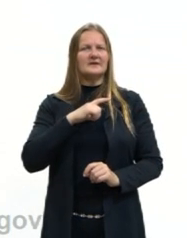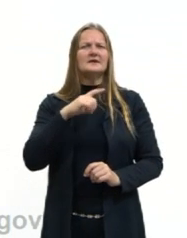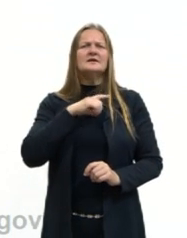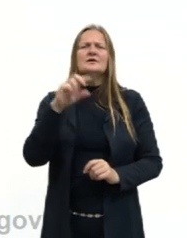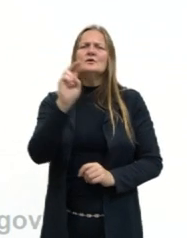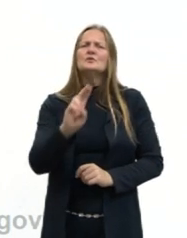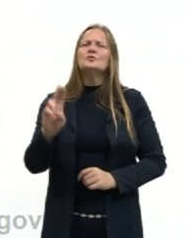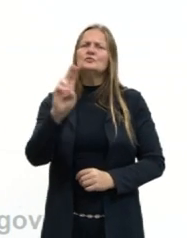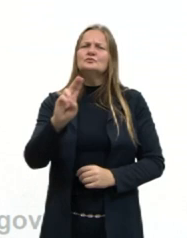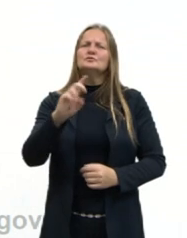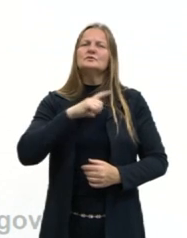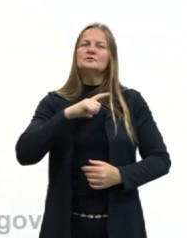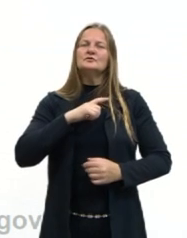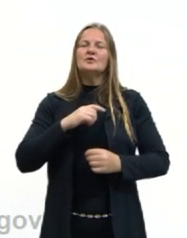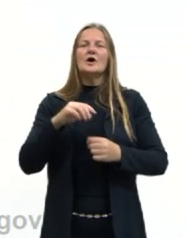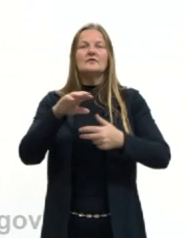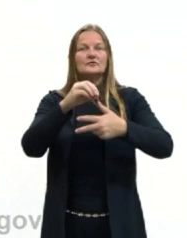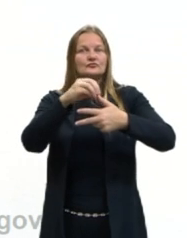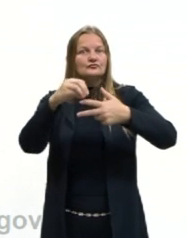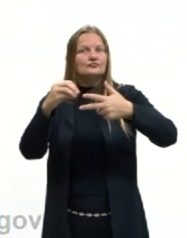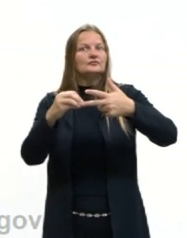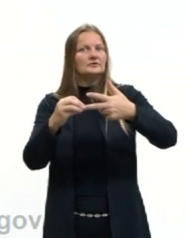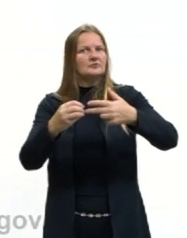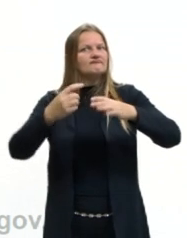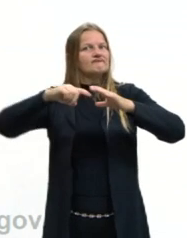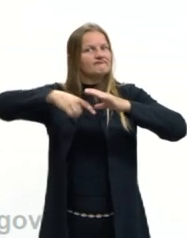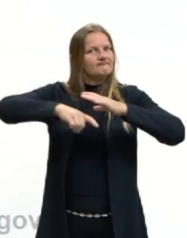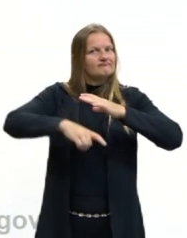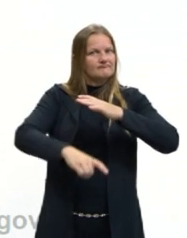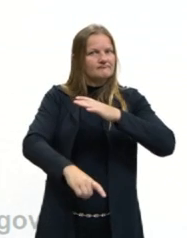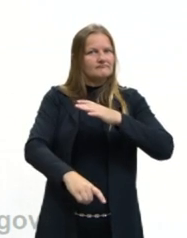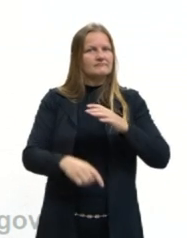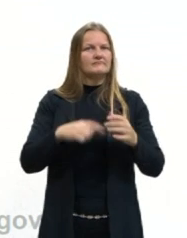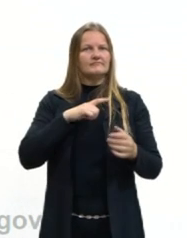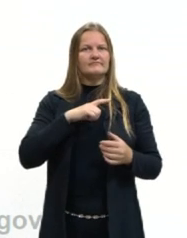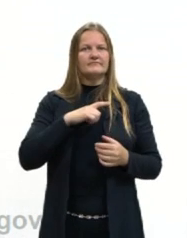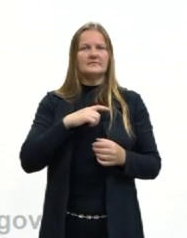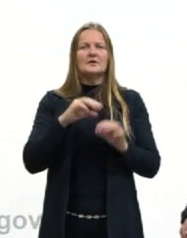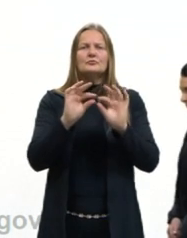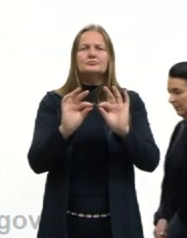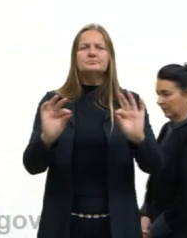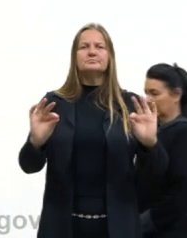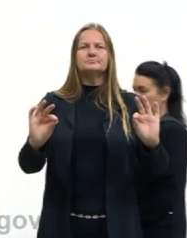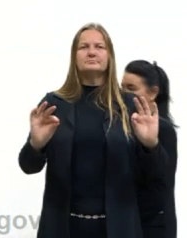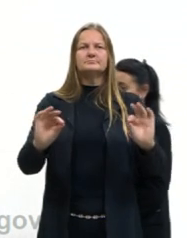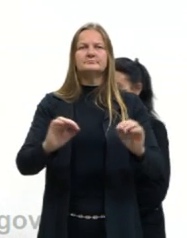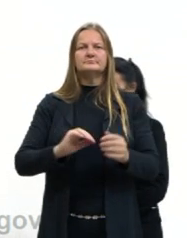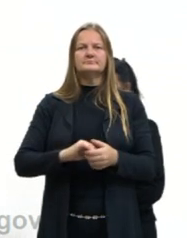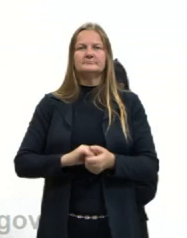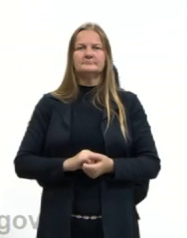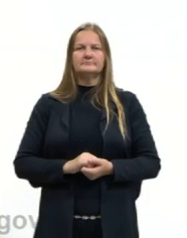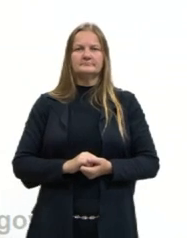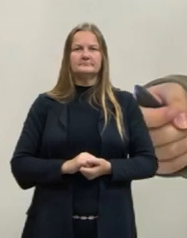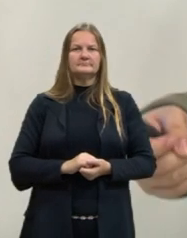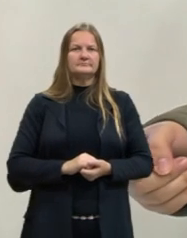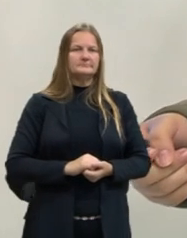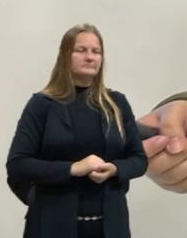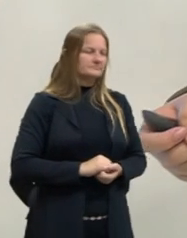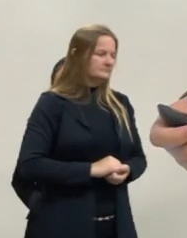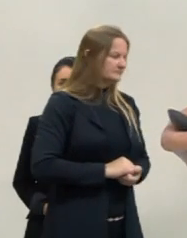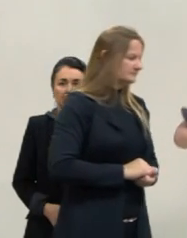utilizada, geralmente, em questões mais complexas do Enem, de uma forma a simplificar, tá? Que é a equação de Torricelli.